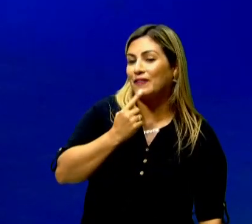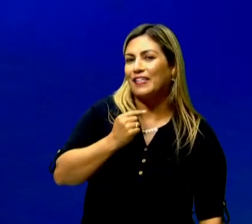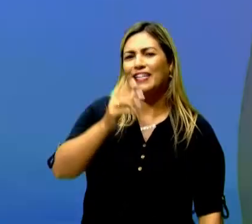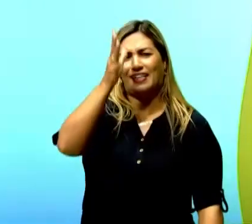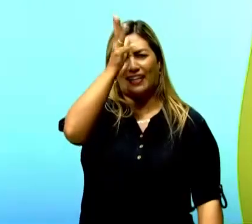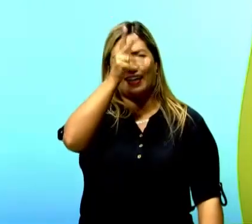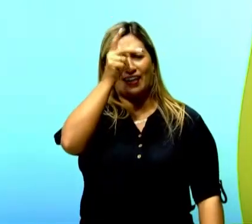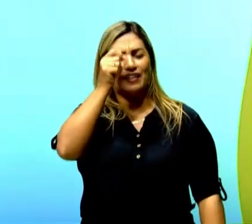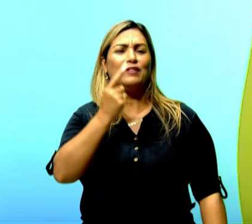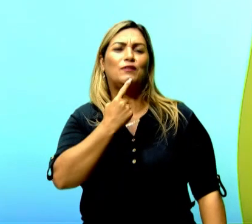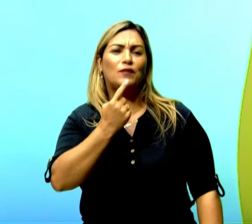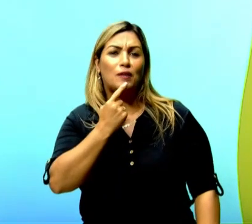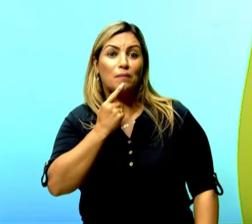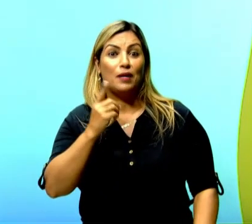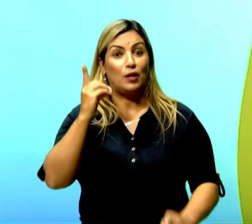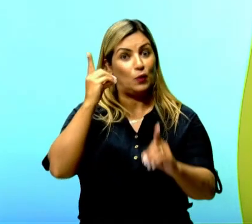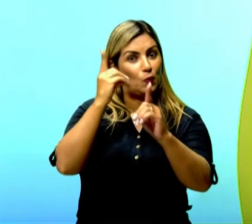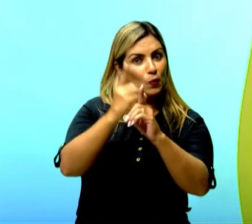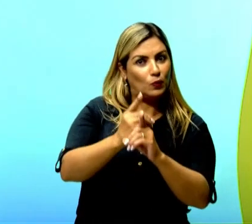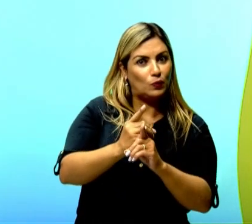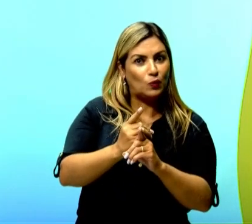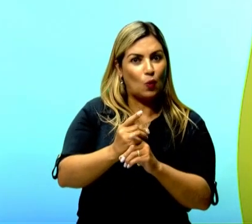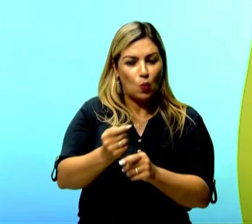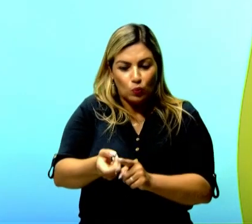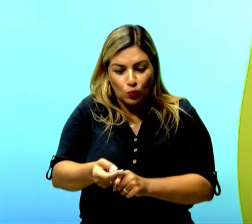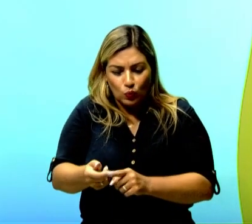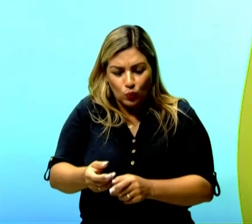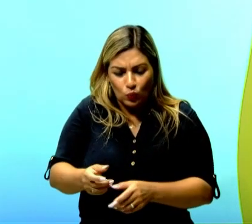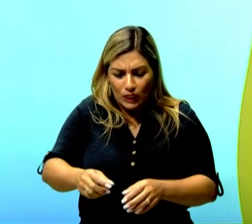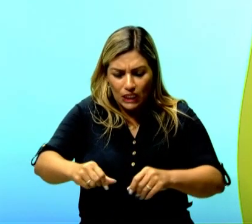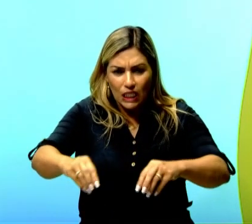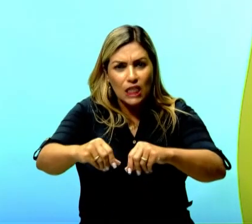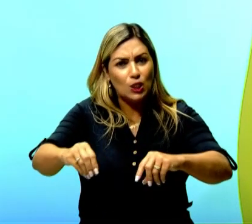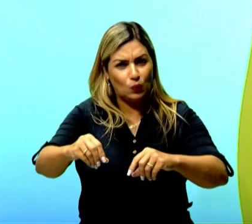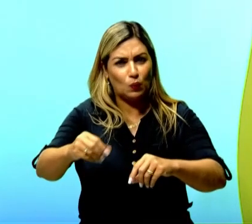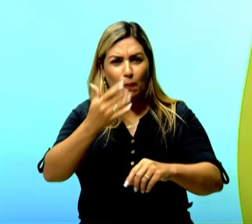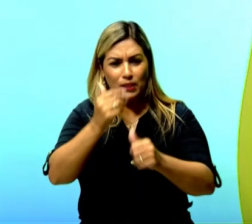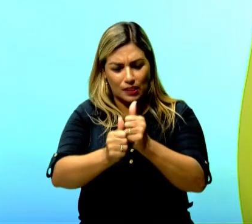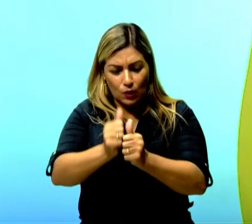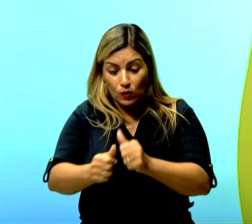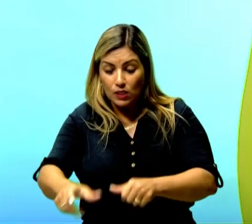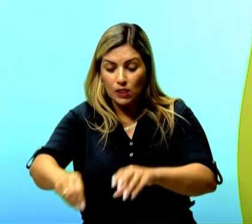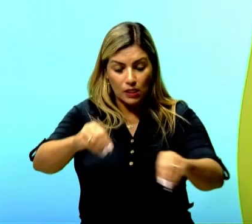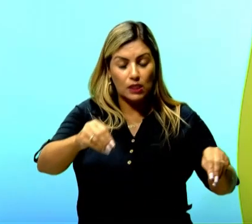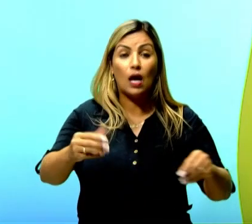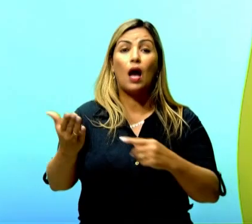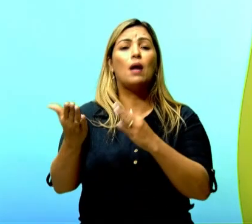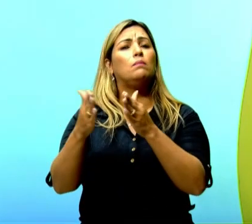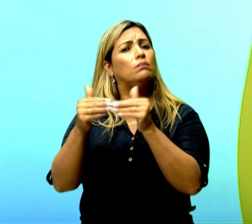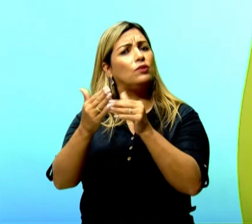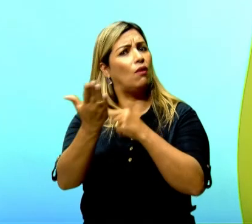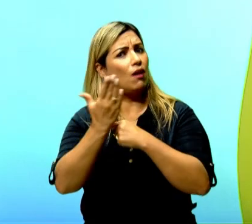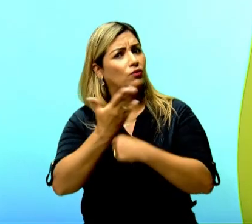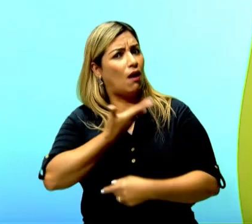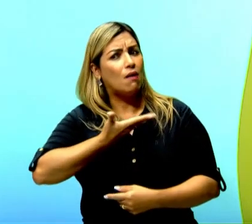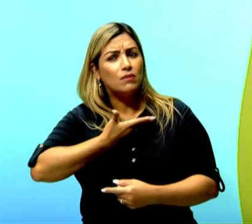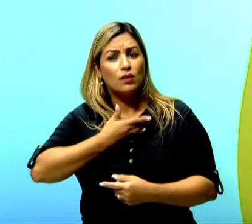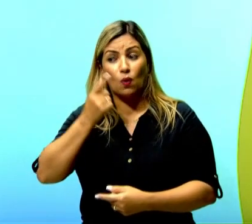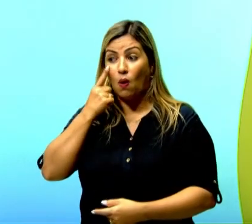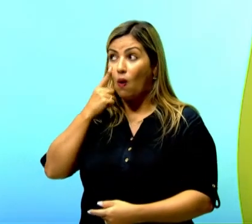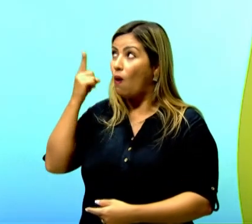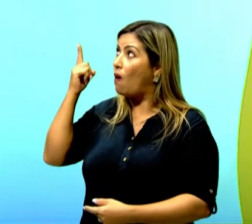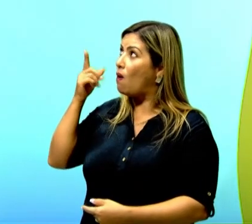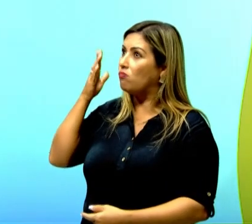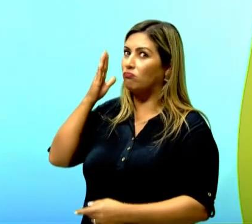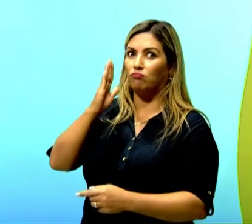ruiva encontrou um grão de trigo. E ela resolveu plantar este trigo. E ela pediu ajuda para os seus amigos. Olha só o